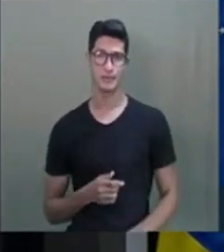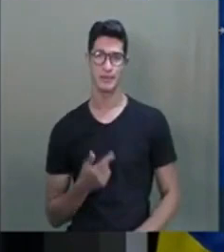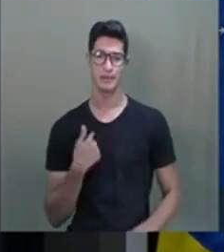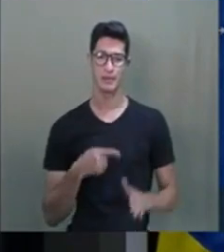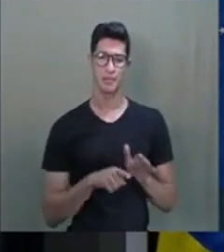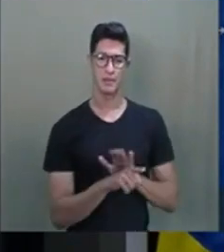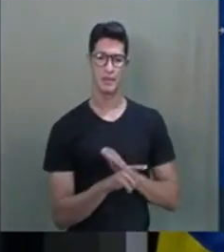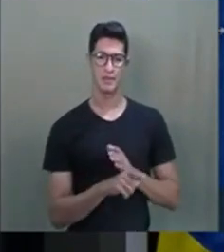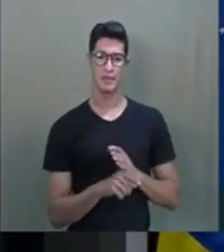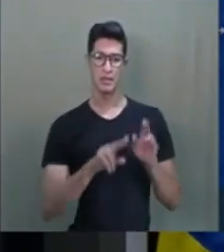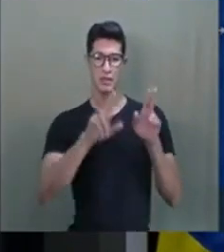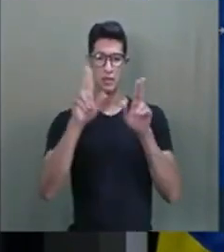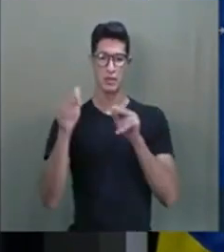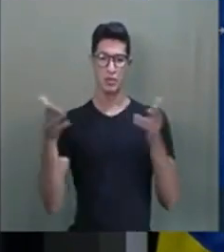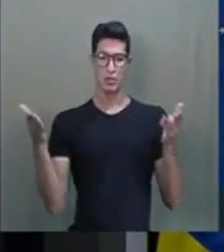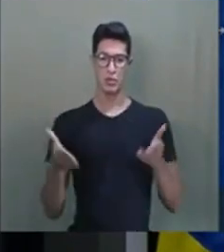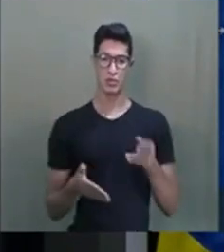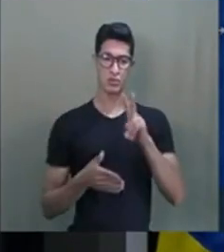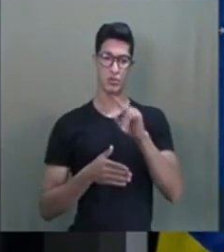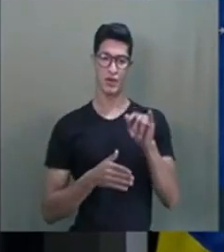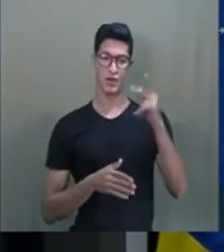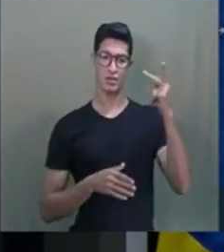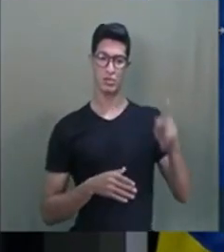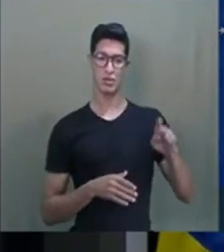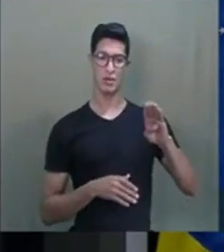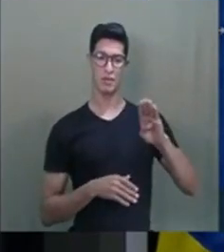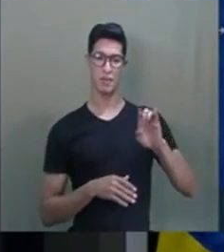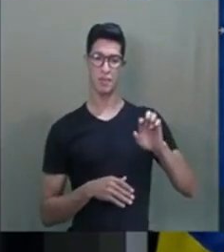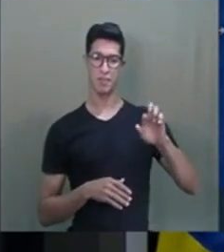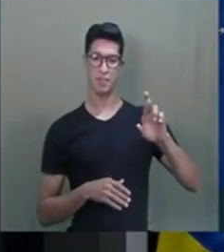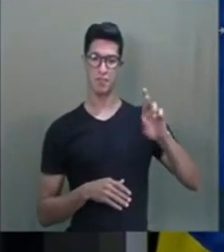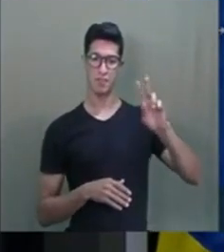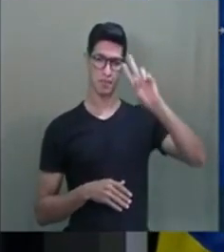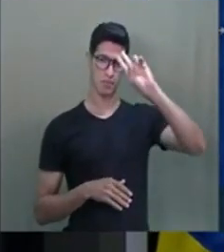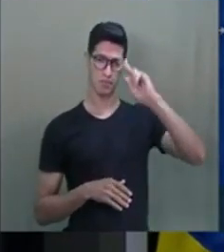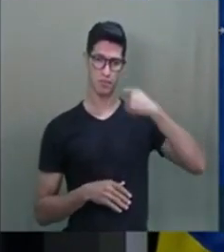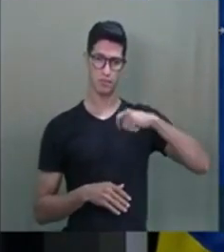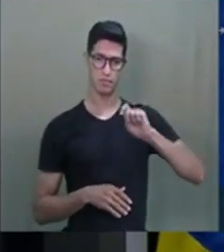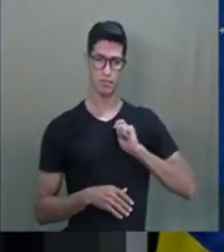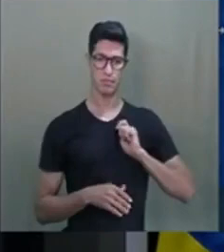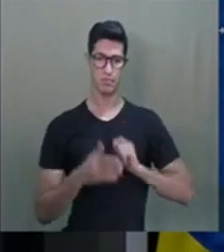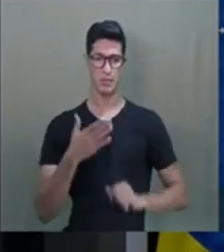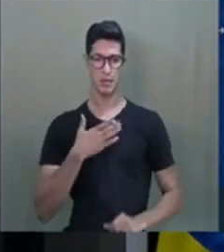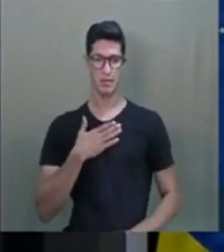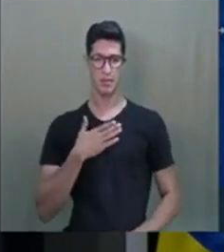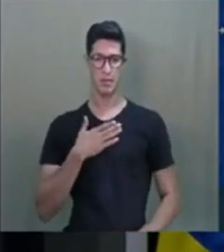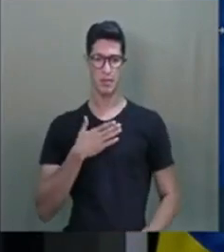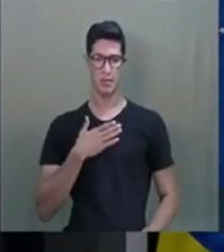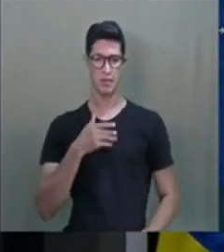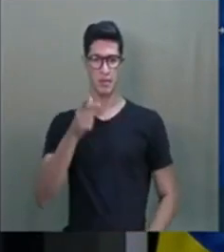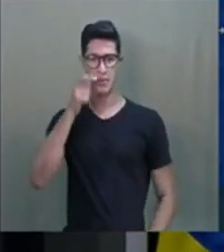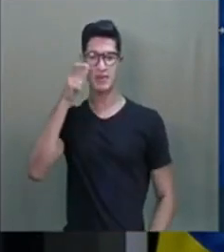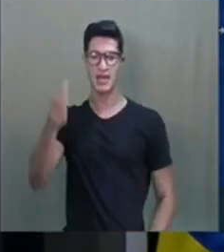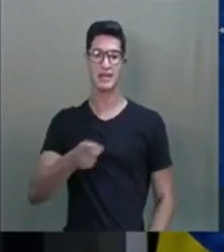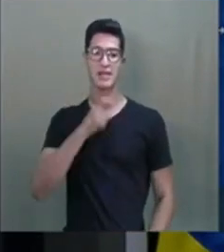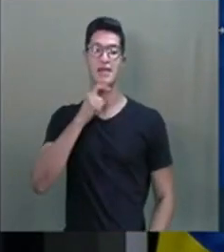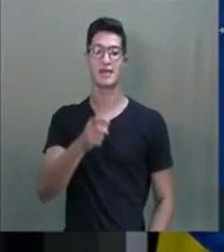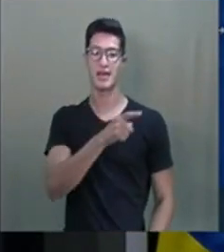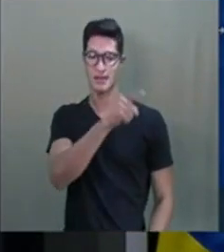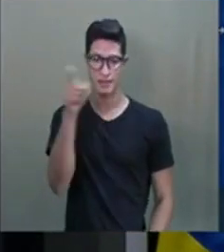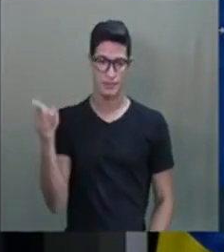Daí eu falei, Bert, olha, o assunto de hoje, então, vai ser a sua biografia. Ele falou, não, a minha biografia não interessa a ninguém,